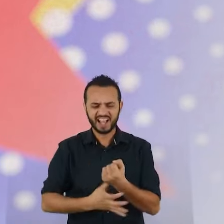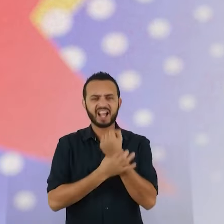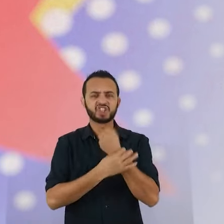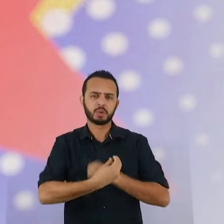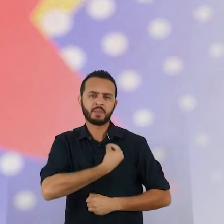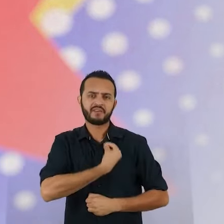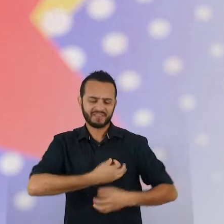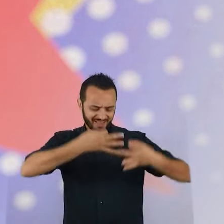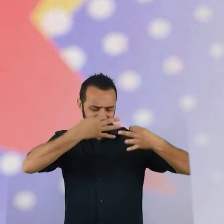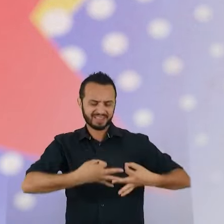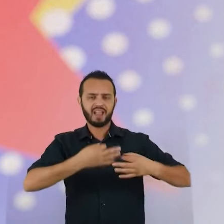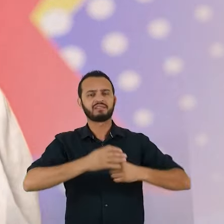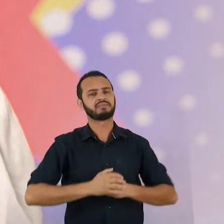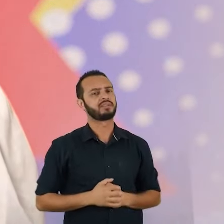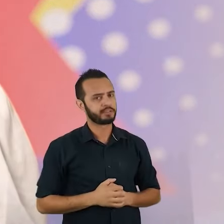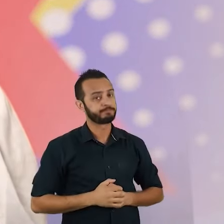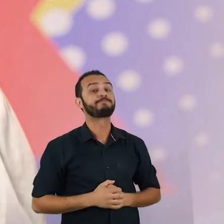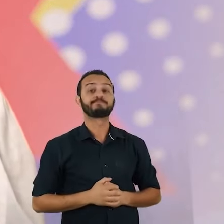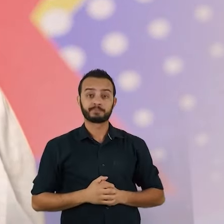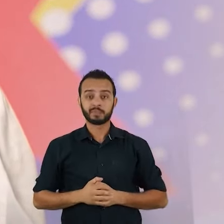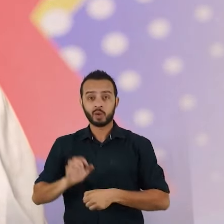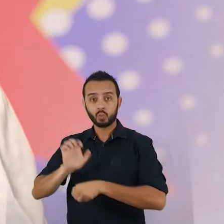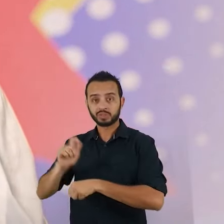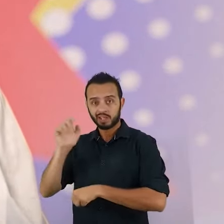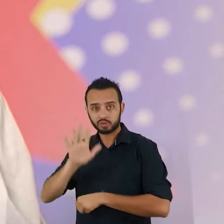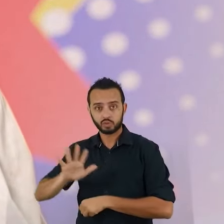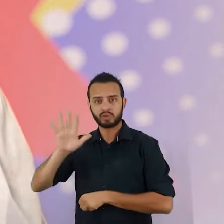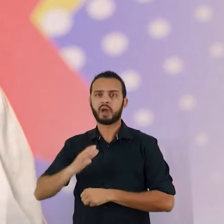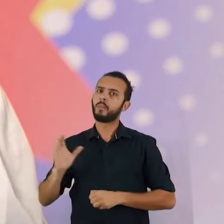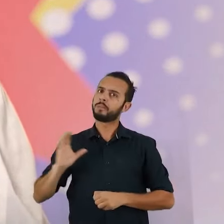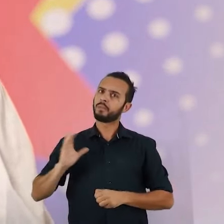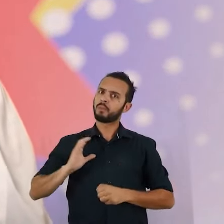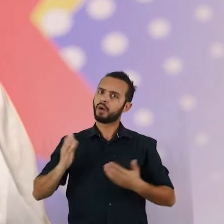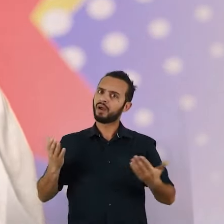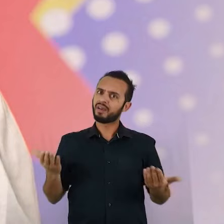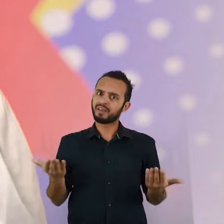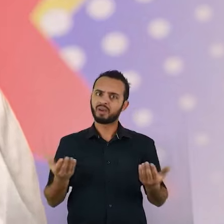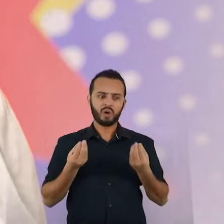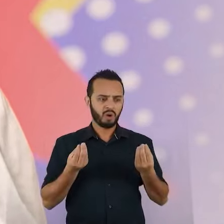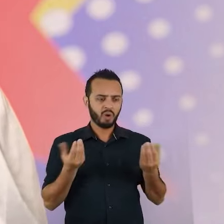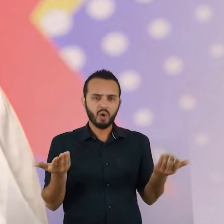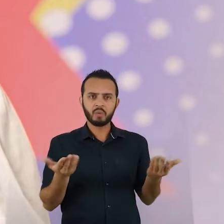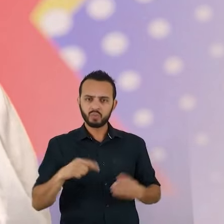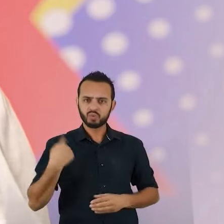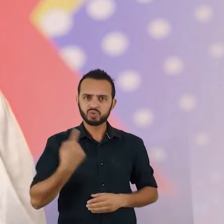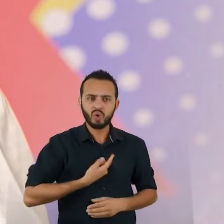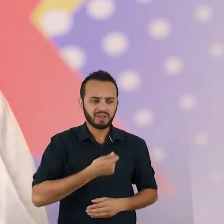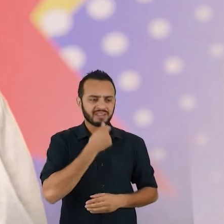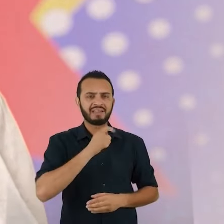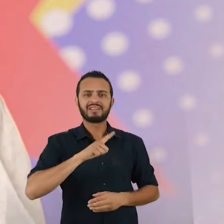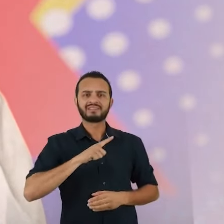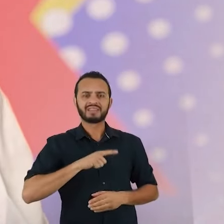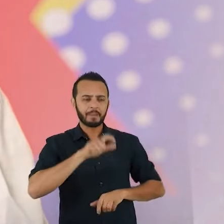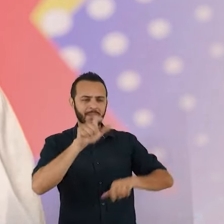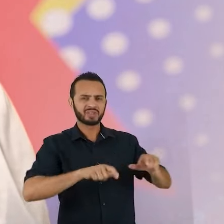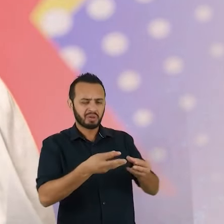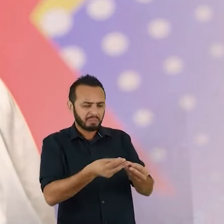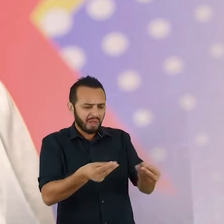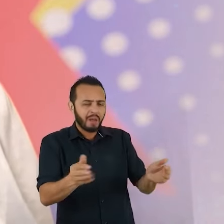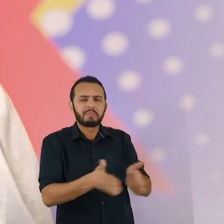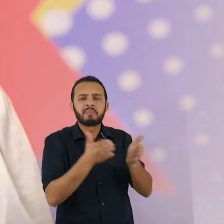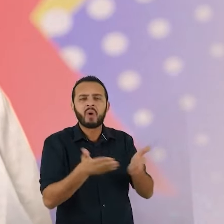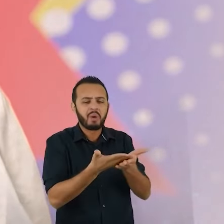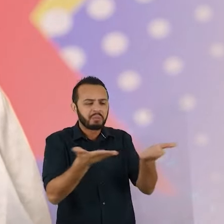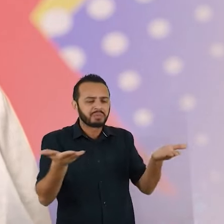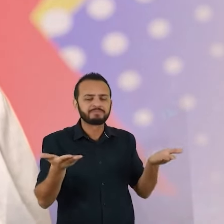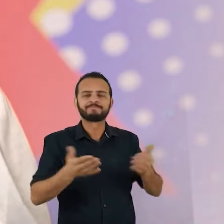dignidade para o nosso povo. Goiás é um estado rico. Não faz sentido nós termos tanta miséria e desalento